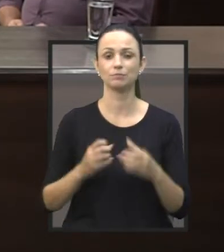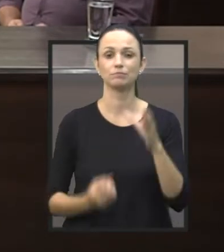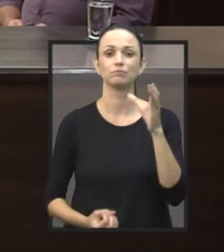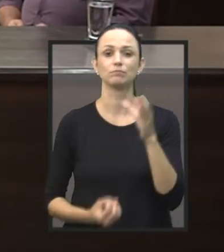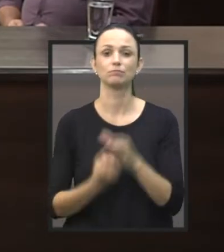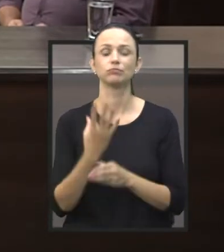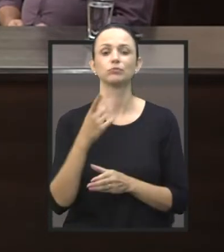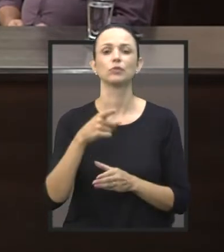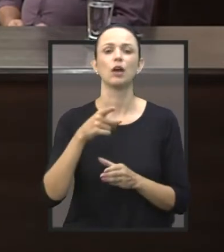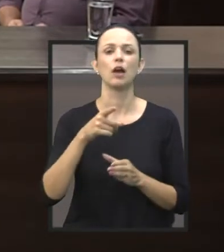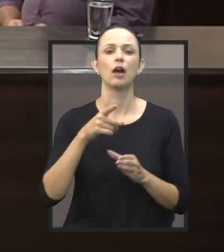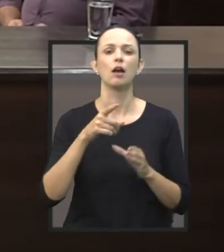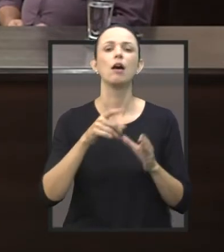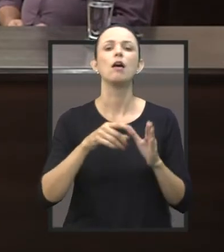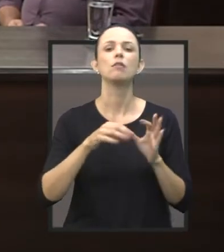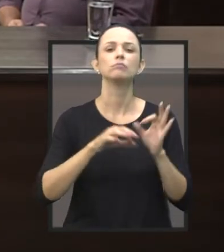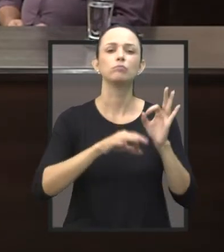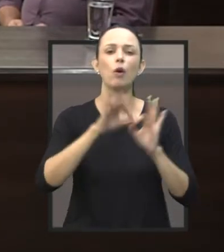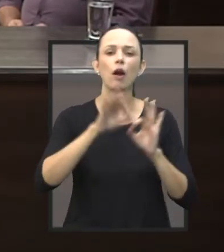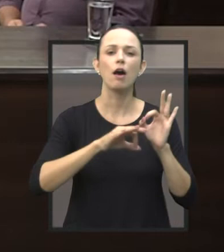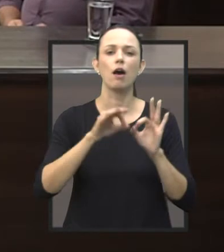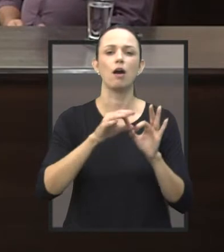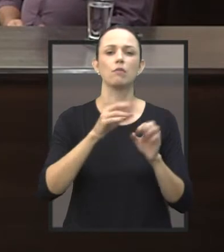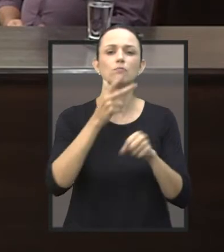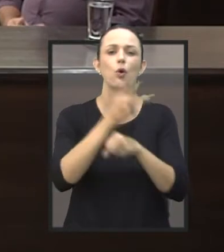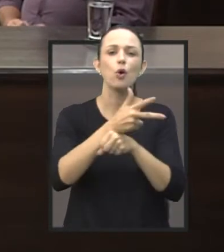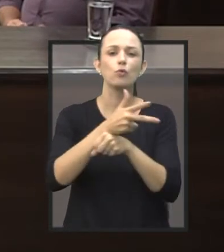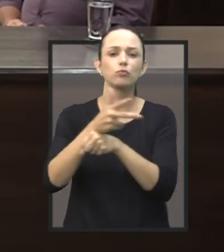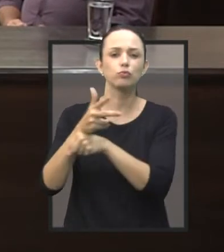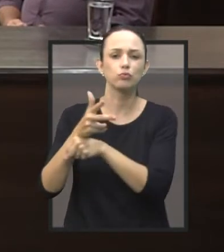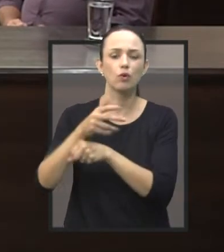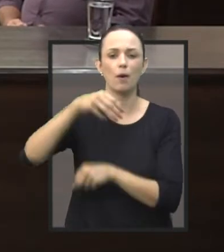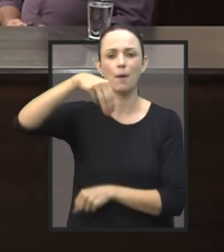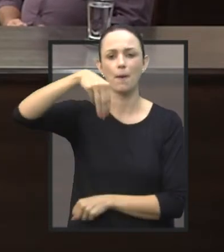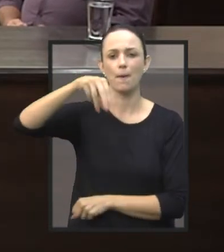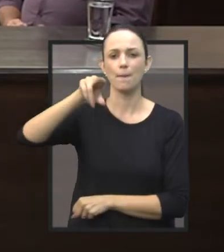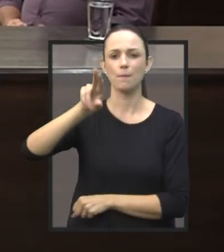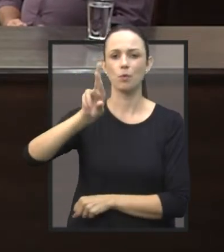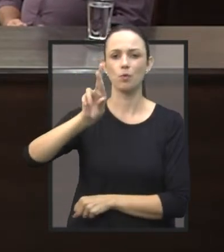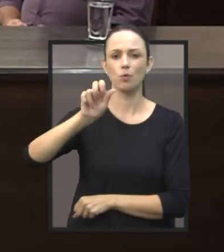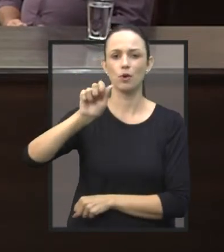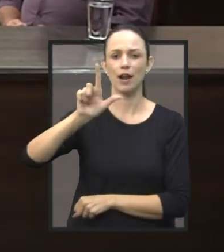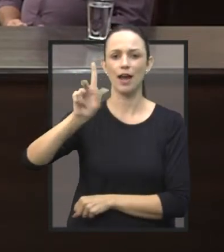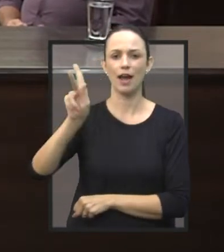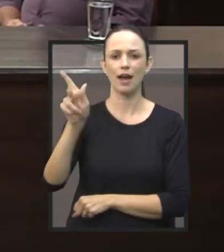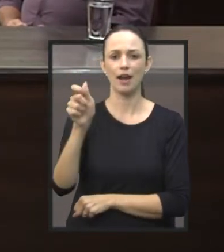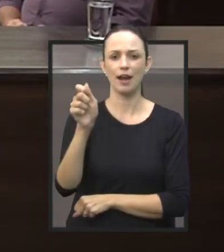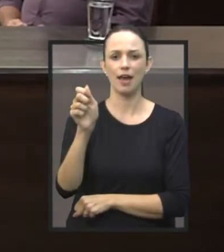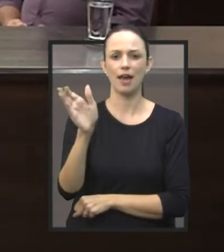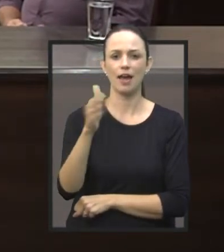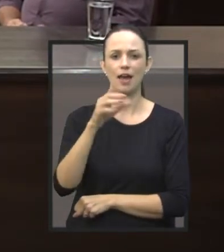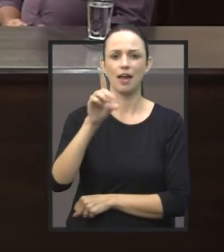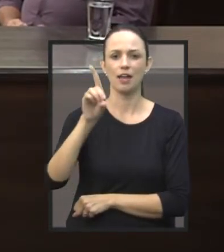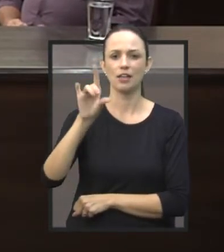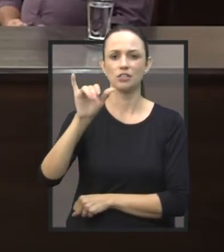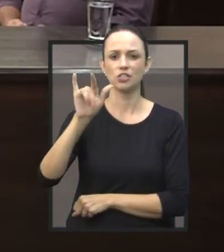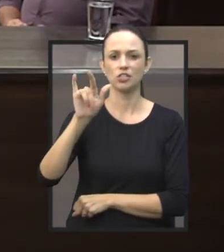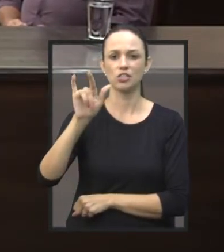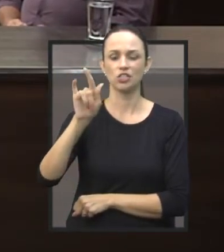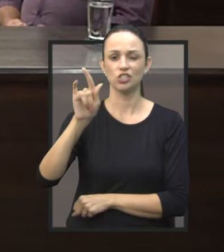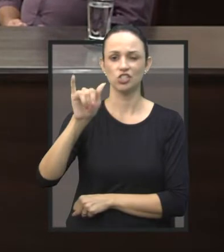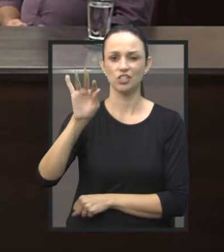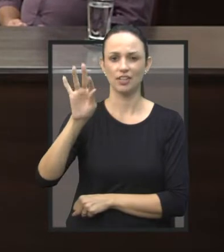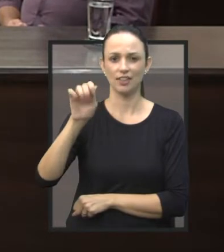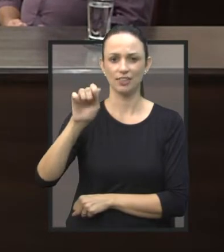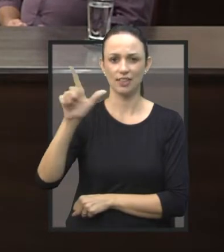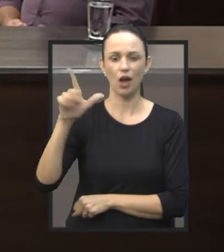programas de monitoramento, como a muralha digital, um sistema que já funciona em outros municípios. Sim. O senhor acha possível a